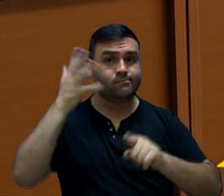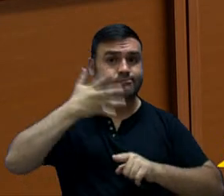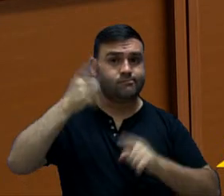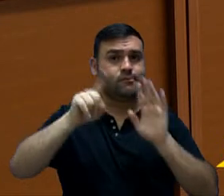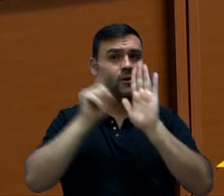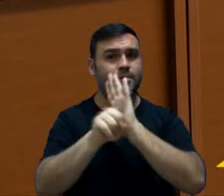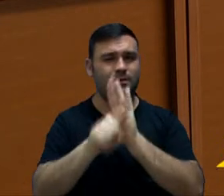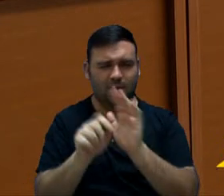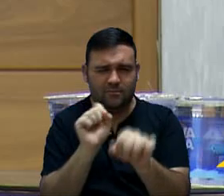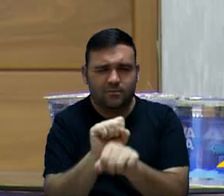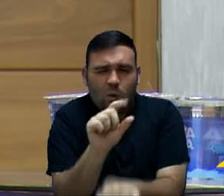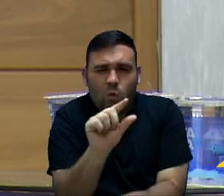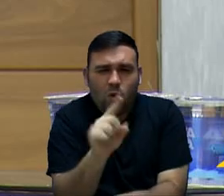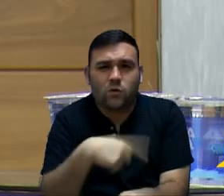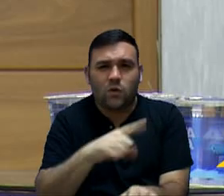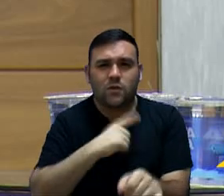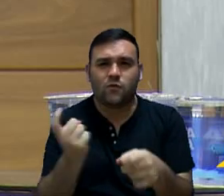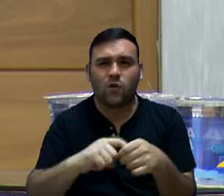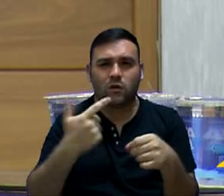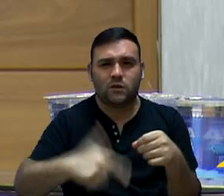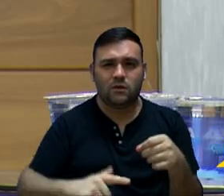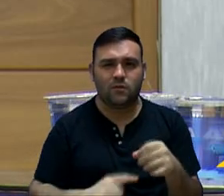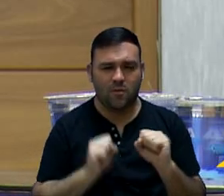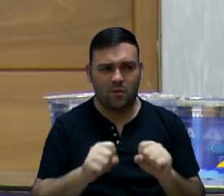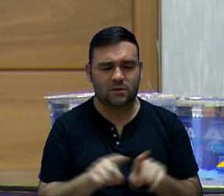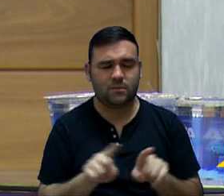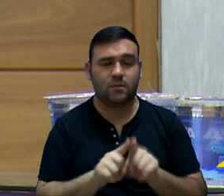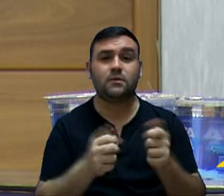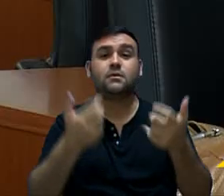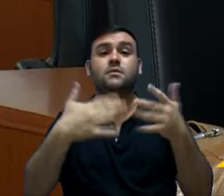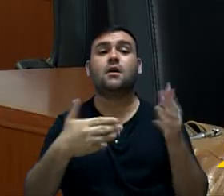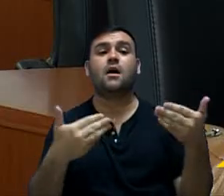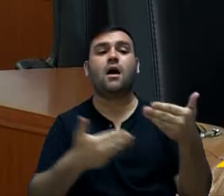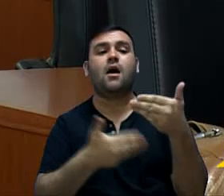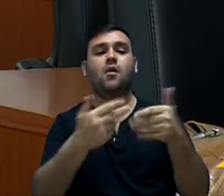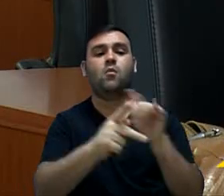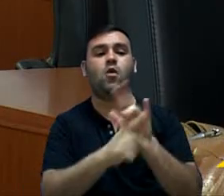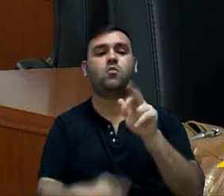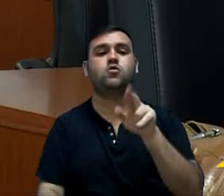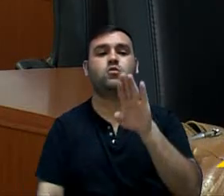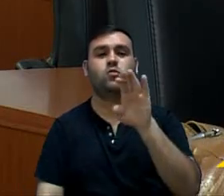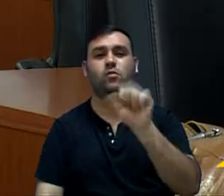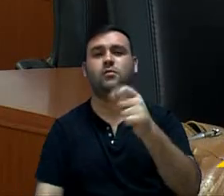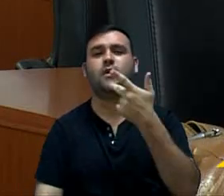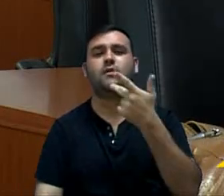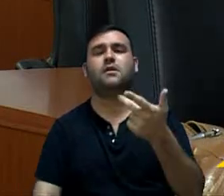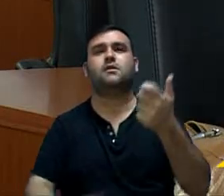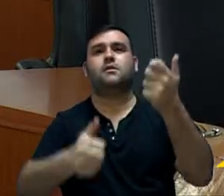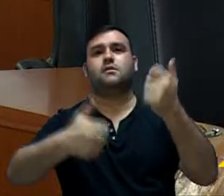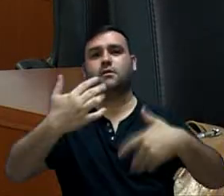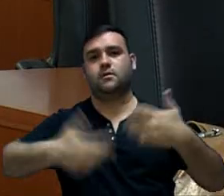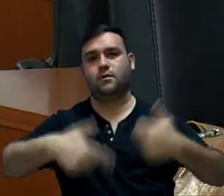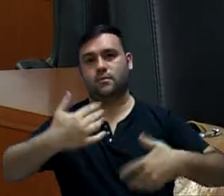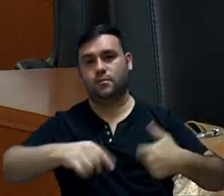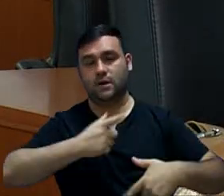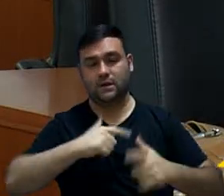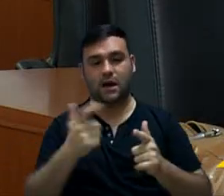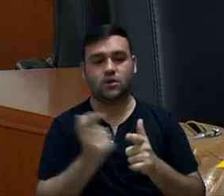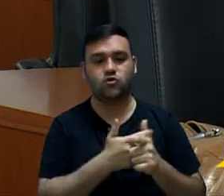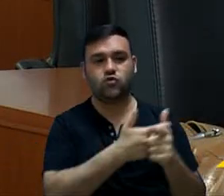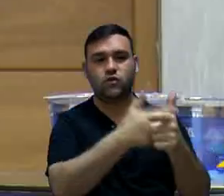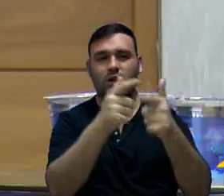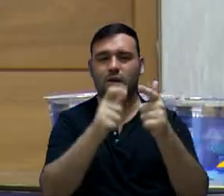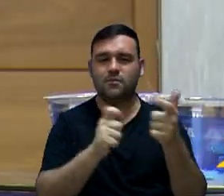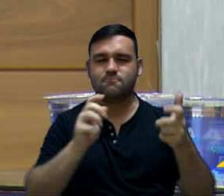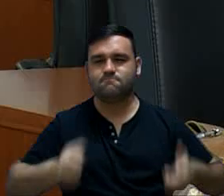falar. Só um instantinho, a gente pode... Eu repasso para a senhora... Fica aqui para mim a apresentação da URBIS, que explique aqui as despesas